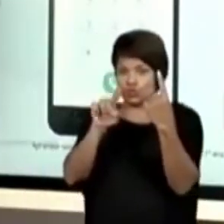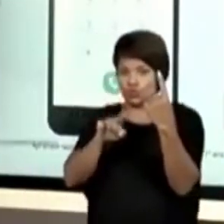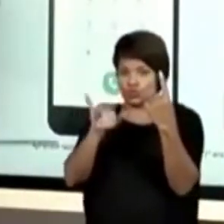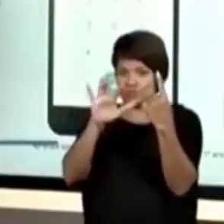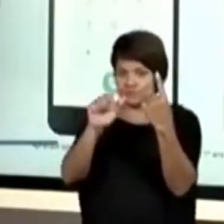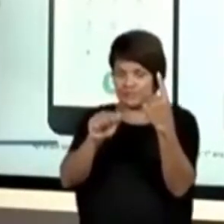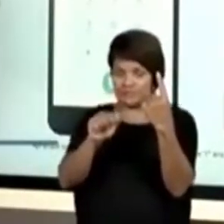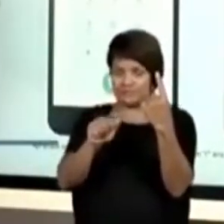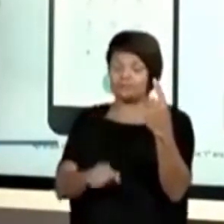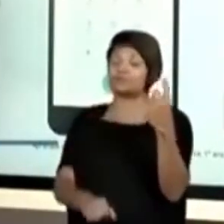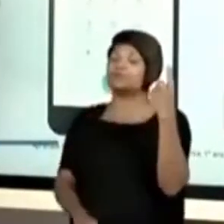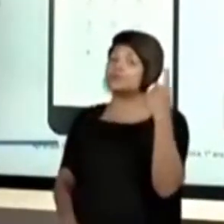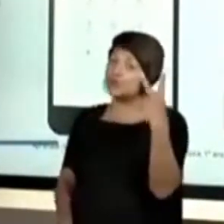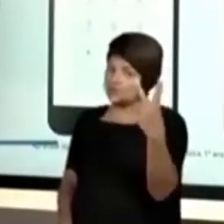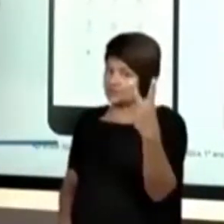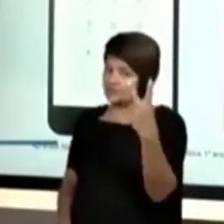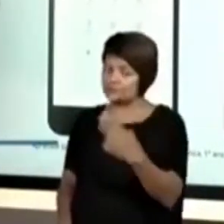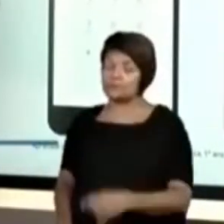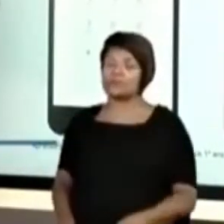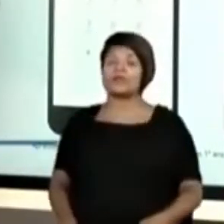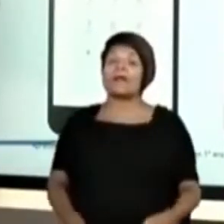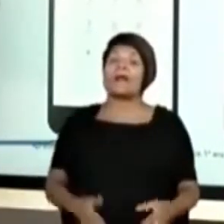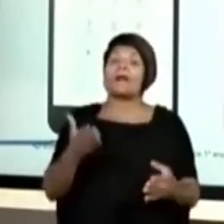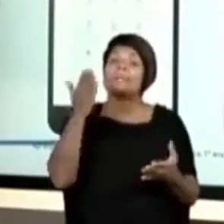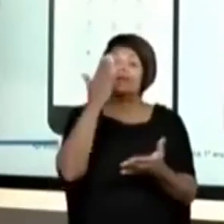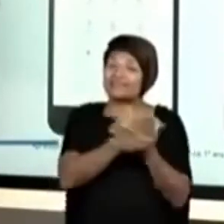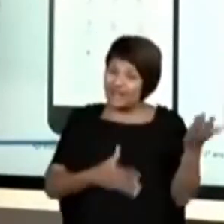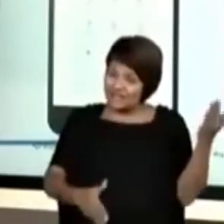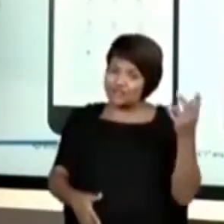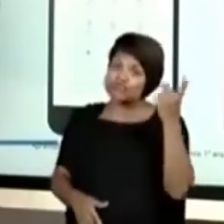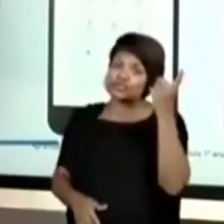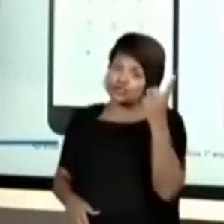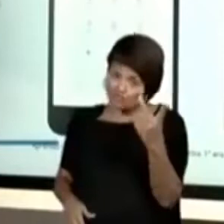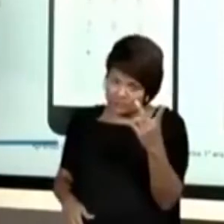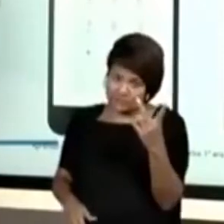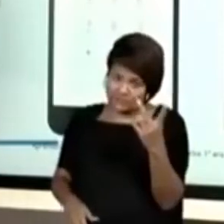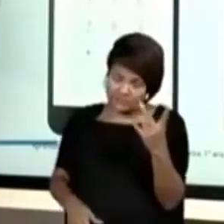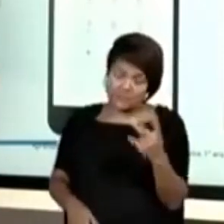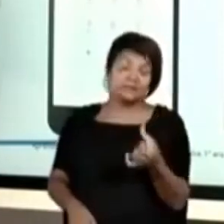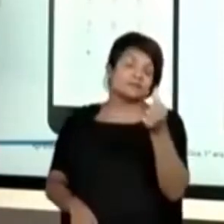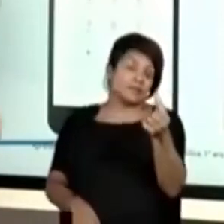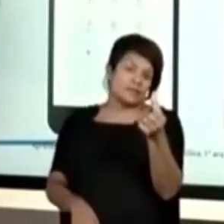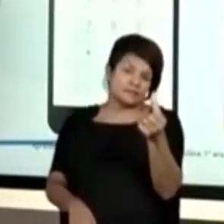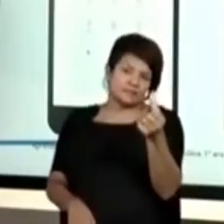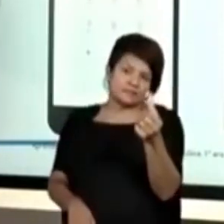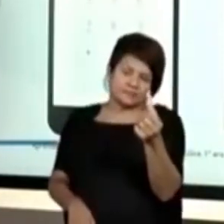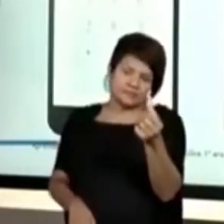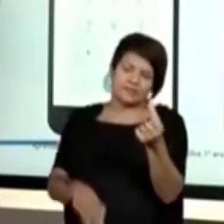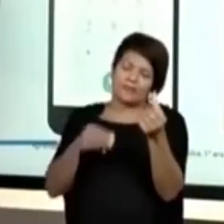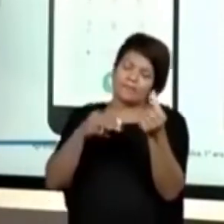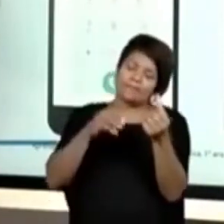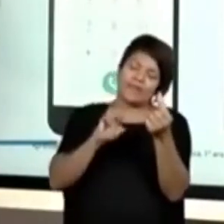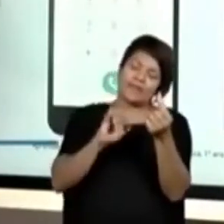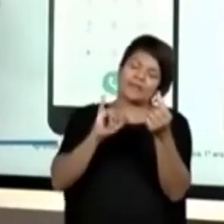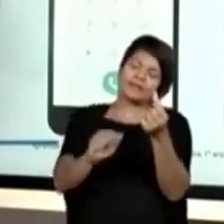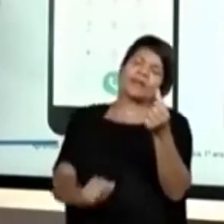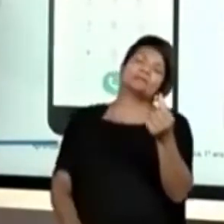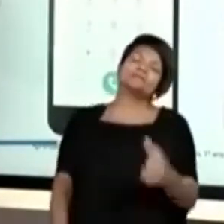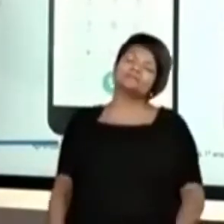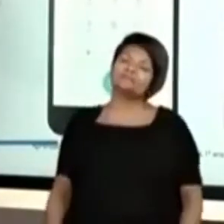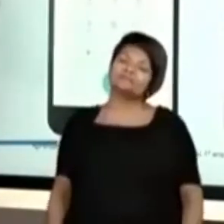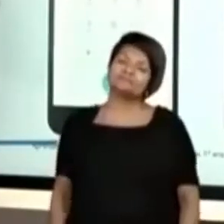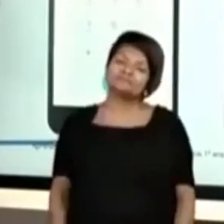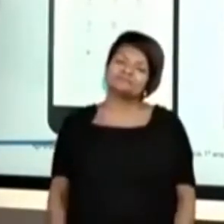Meia dúzia são 6 coisas. Então, quando a gente fala o número de telefone, geralmente a gente, em vez de 6,